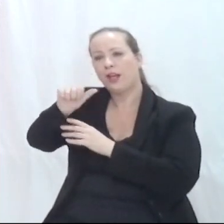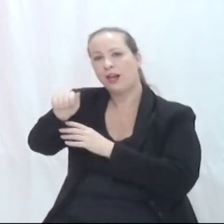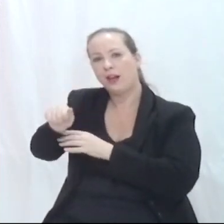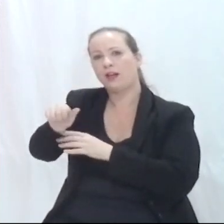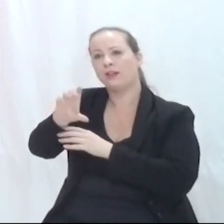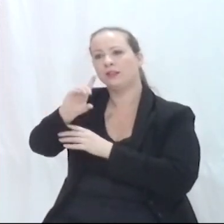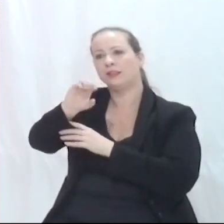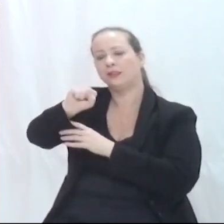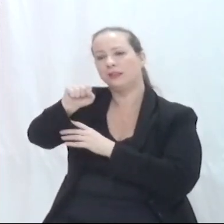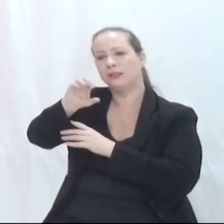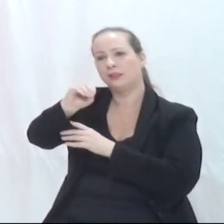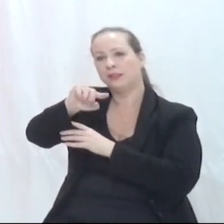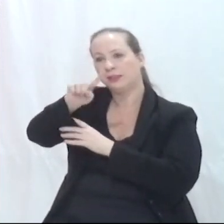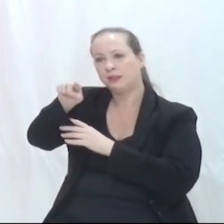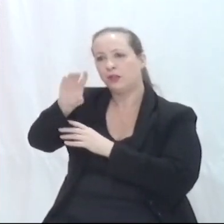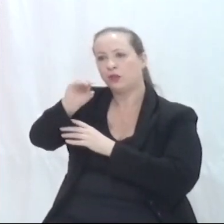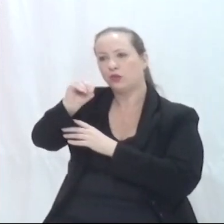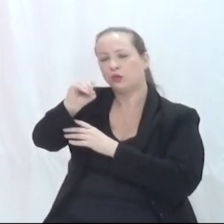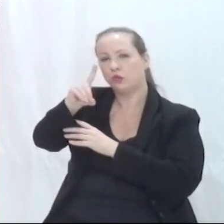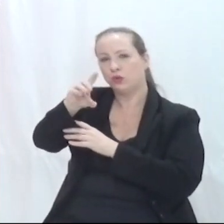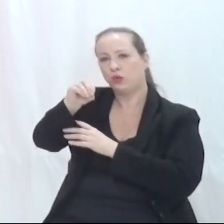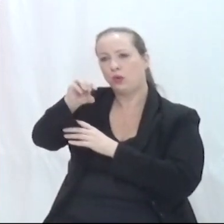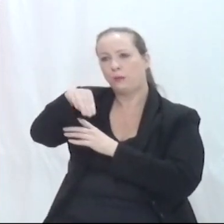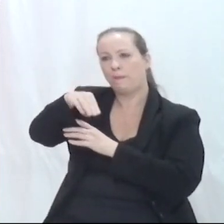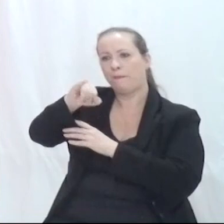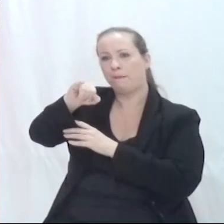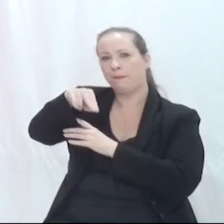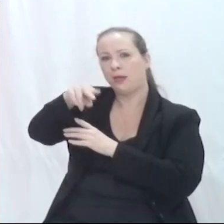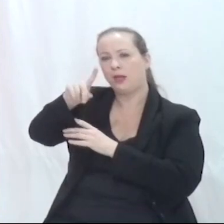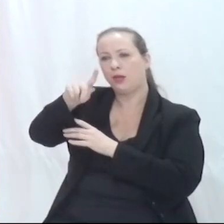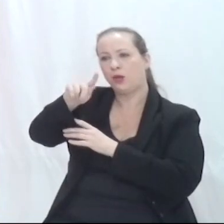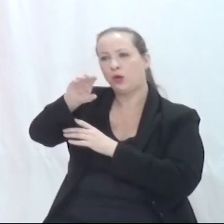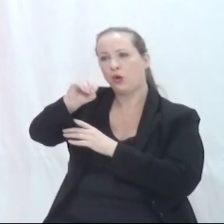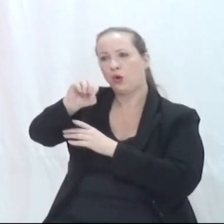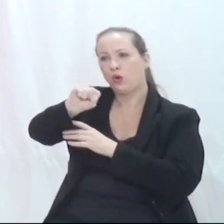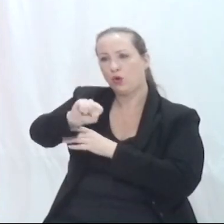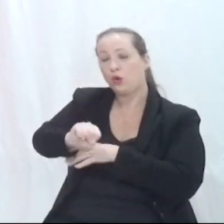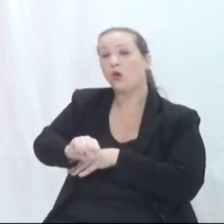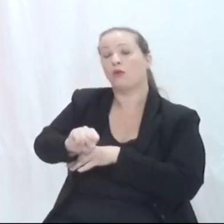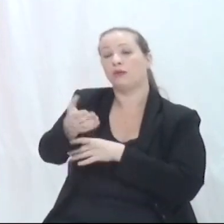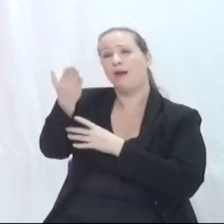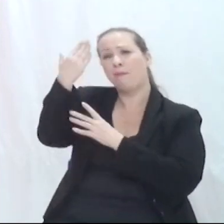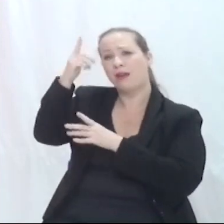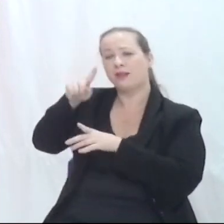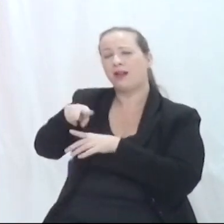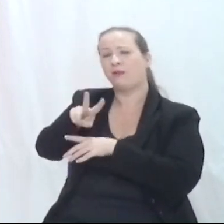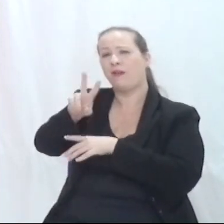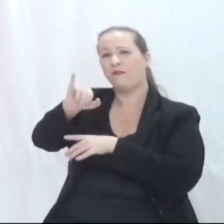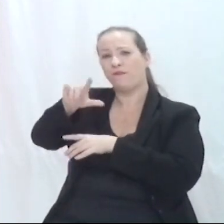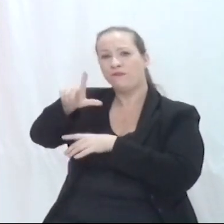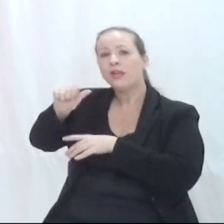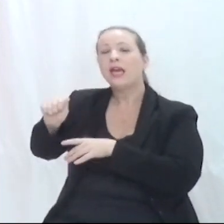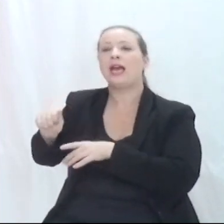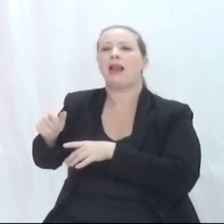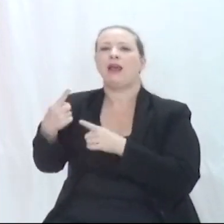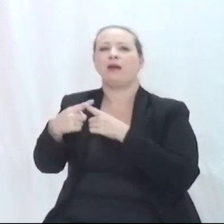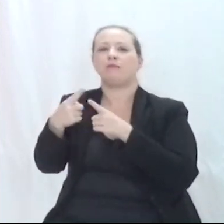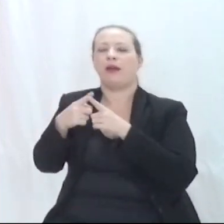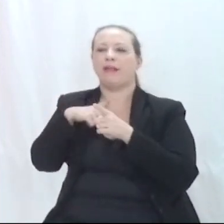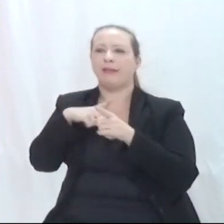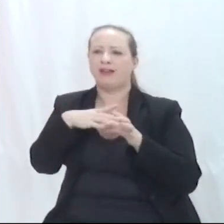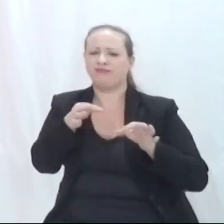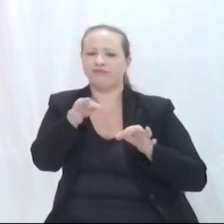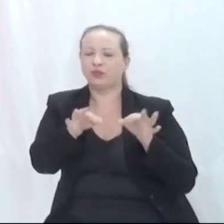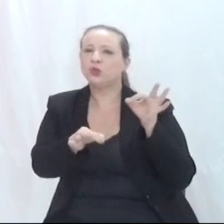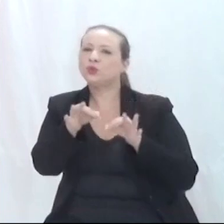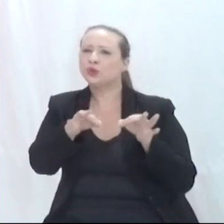Domingos. Na época, então, nós ainda chamávamos Vila, porque tínhamos uma questão naquela época jurídica de até